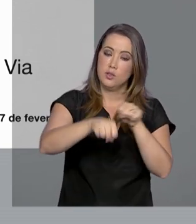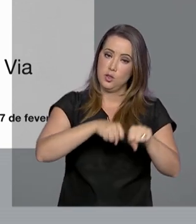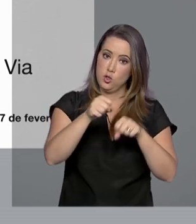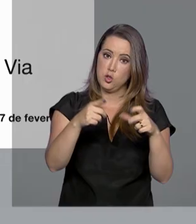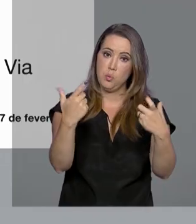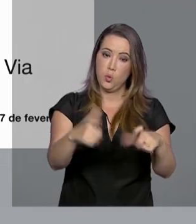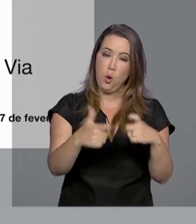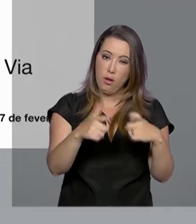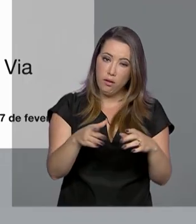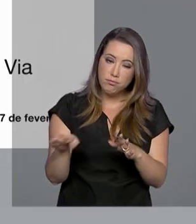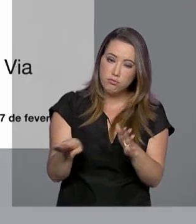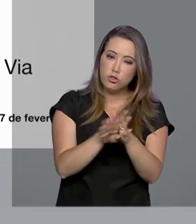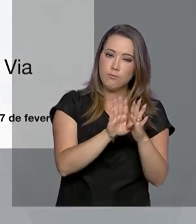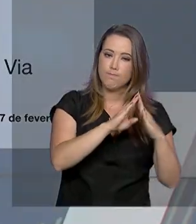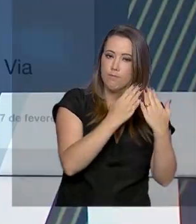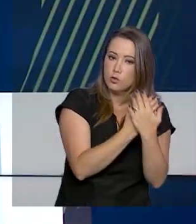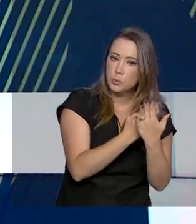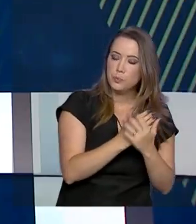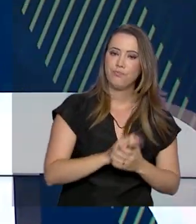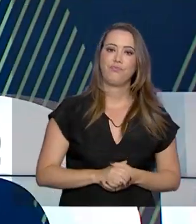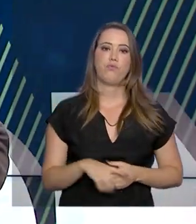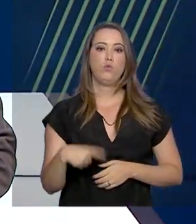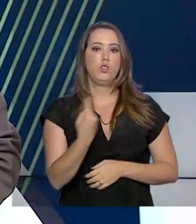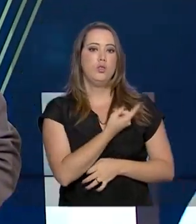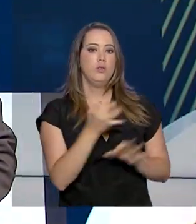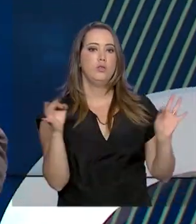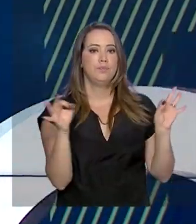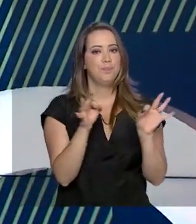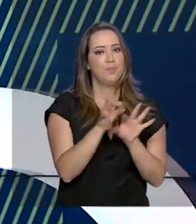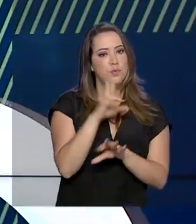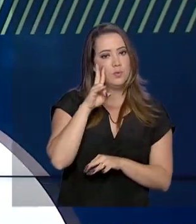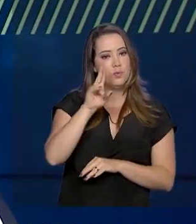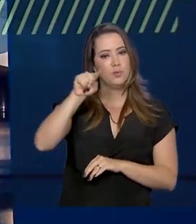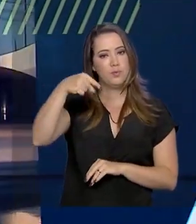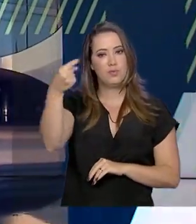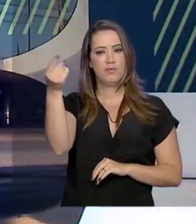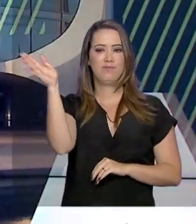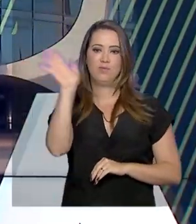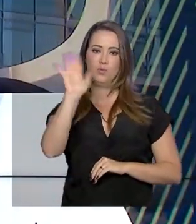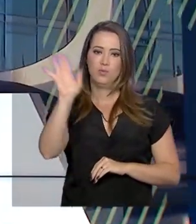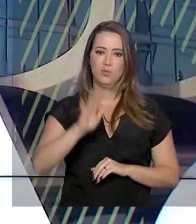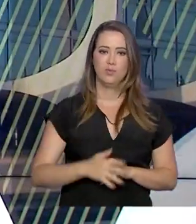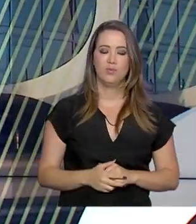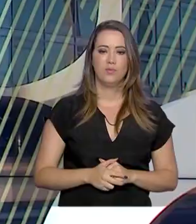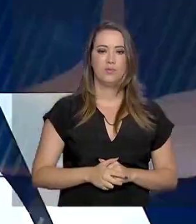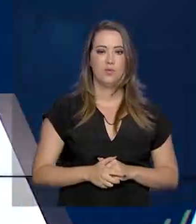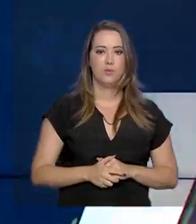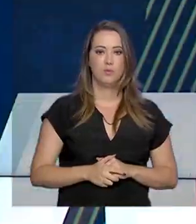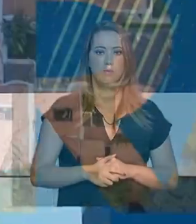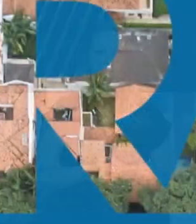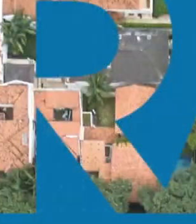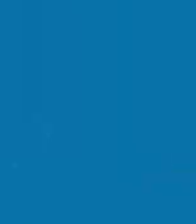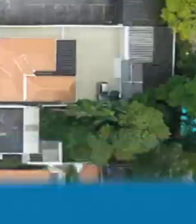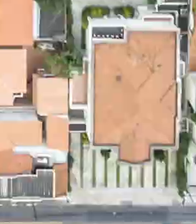tráfego nestas regiões. O governo agora fica por aqui. Nos vemos na próxima edição. Até lá!